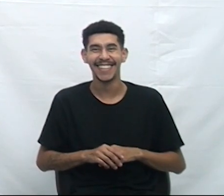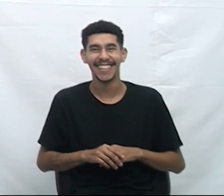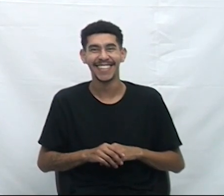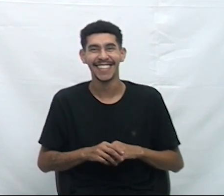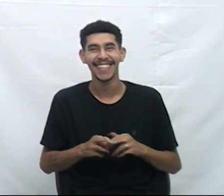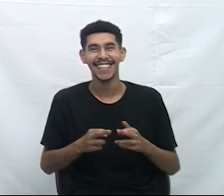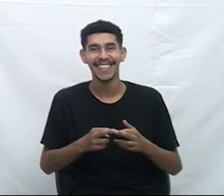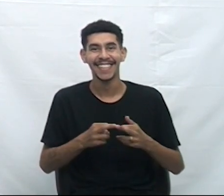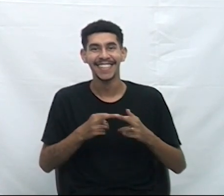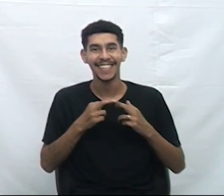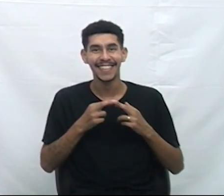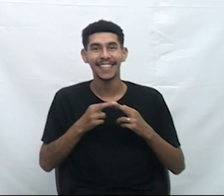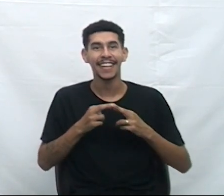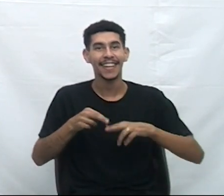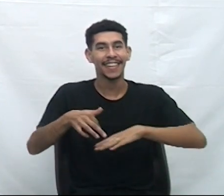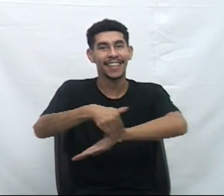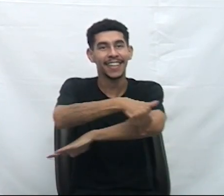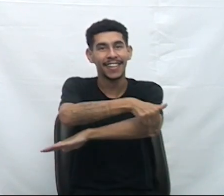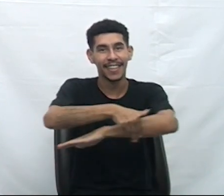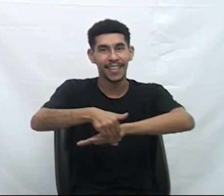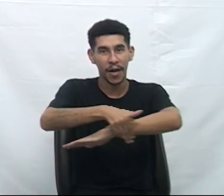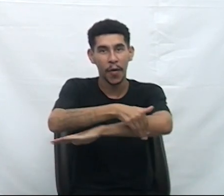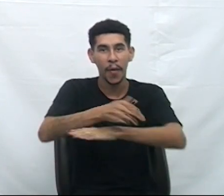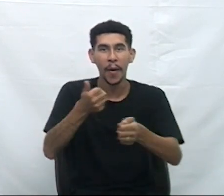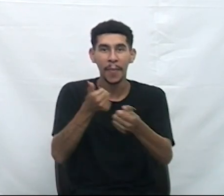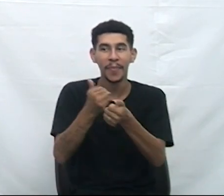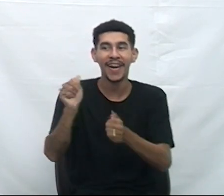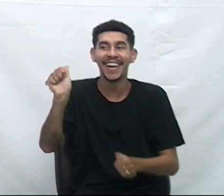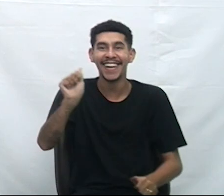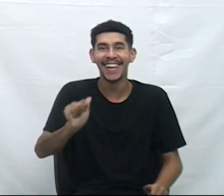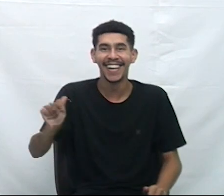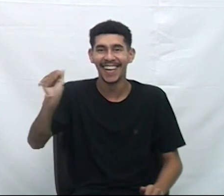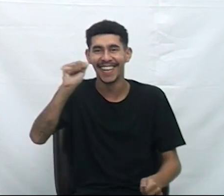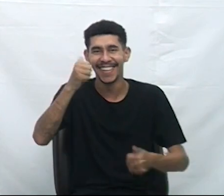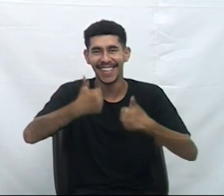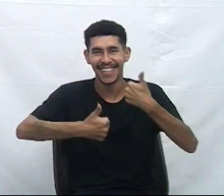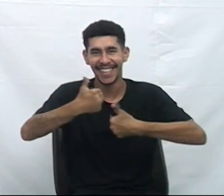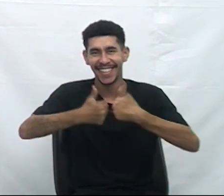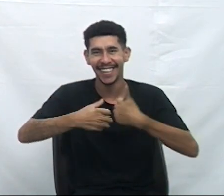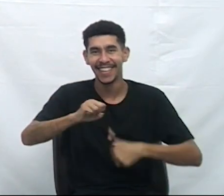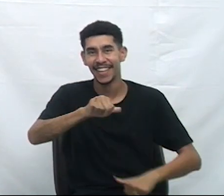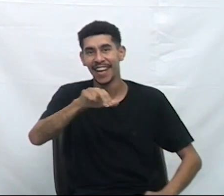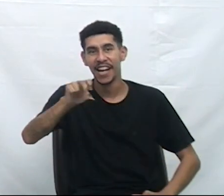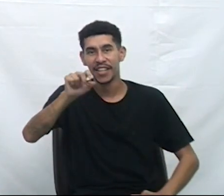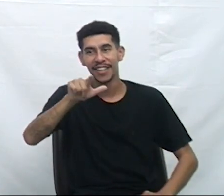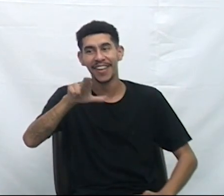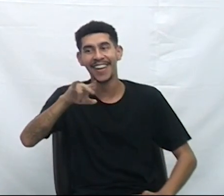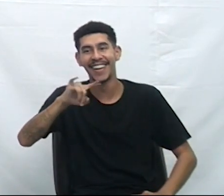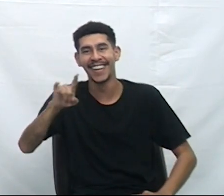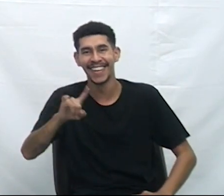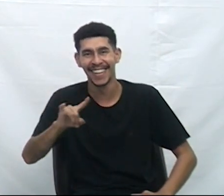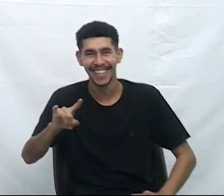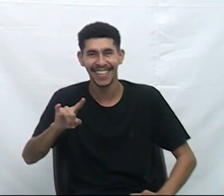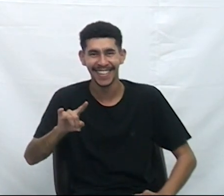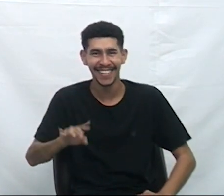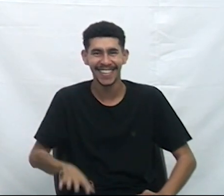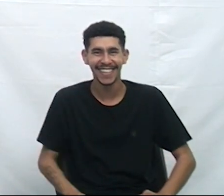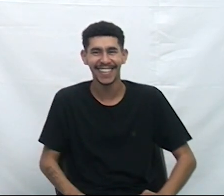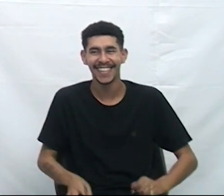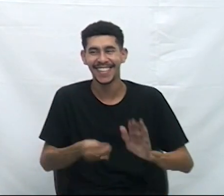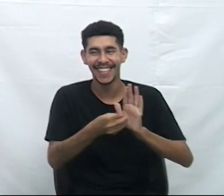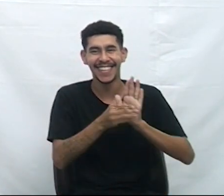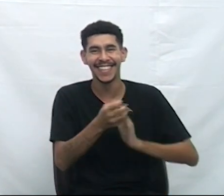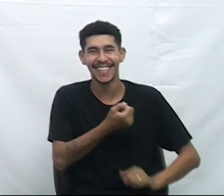travessa Mauro Dalmolin, próximo à Associação Atlética São Luís, bairro São Luís. Indicação número